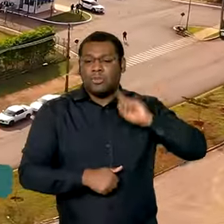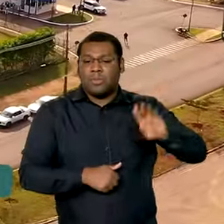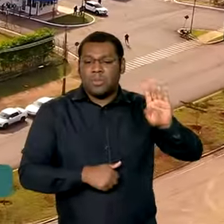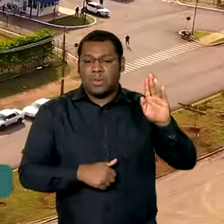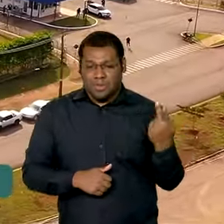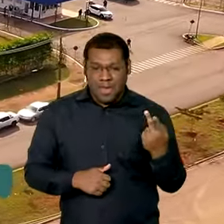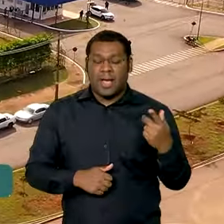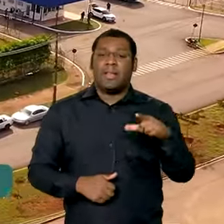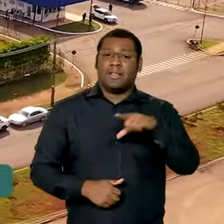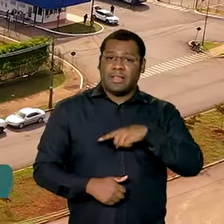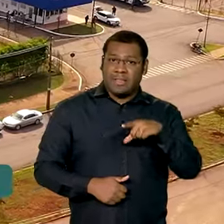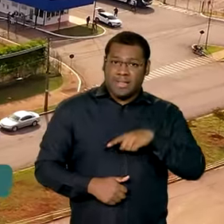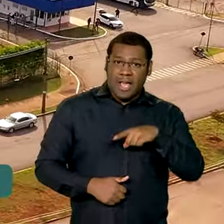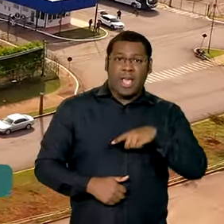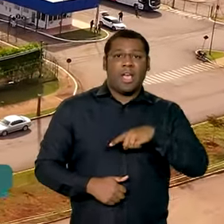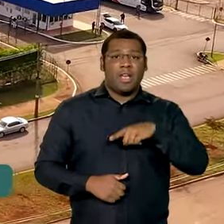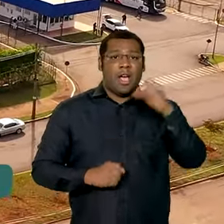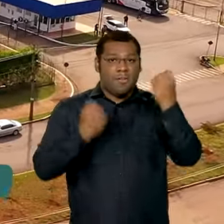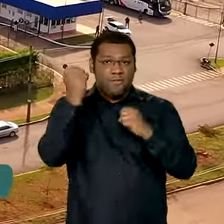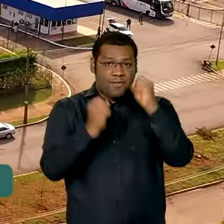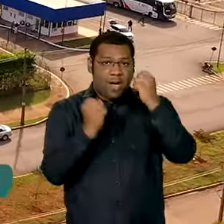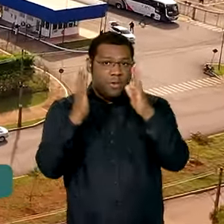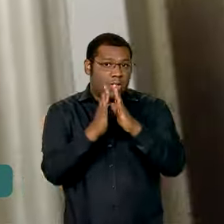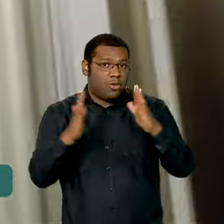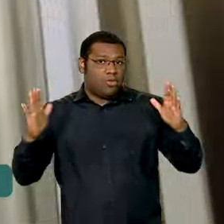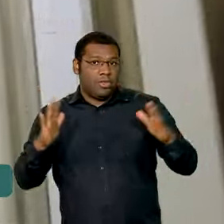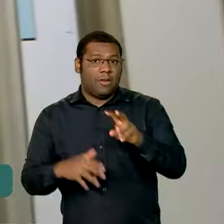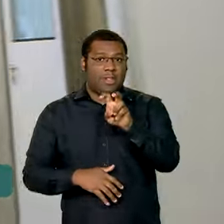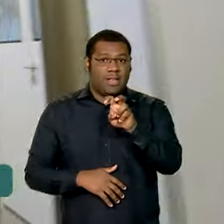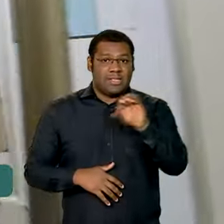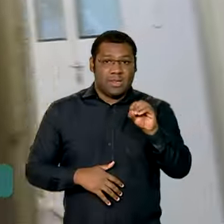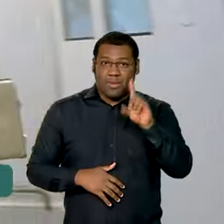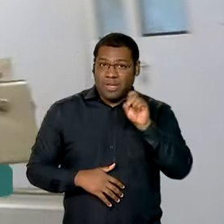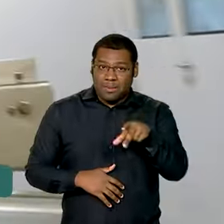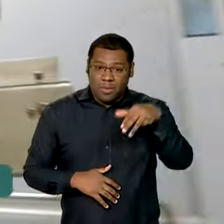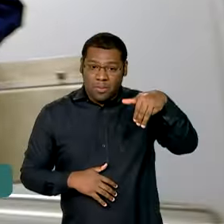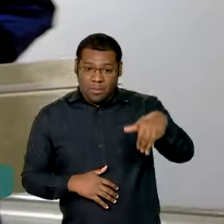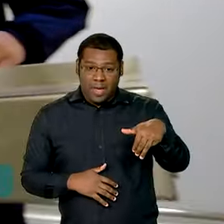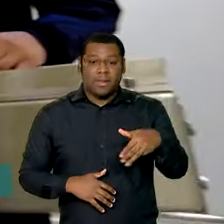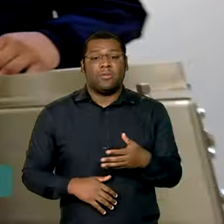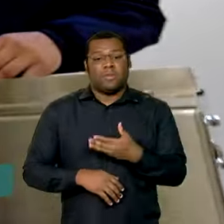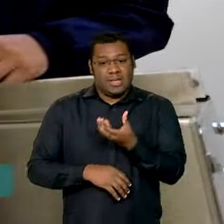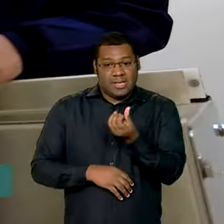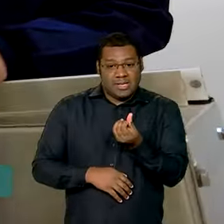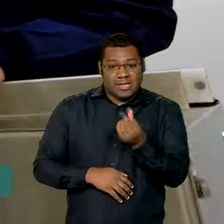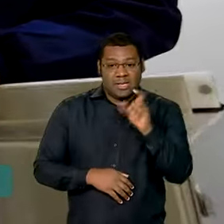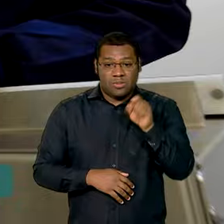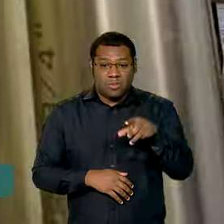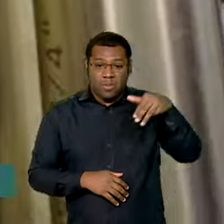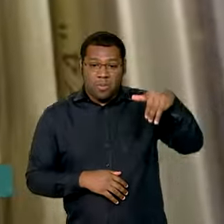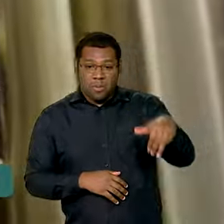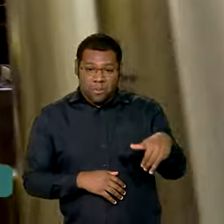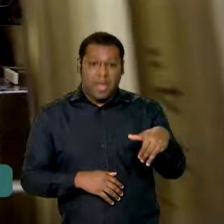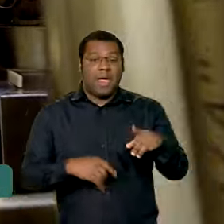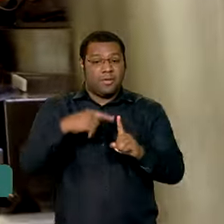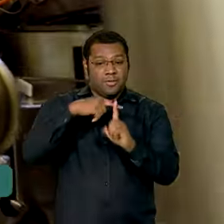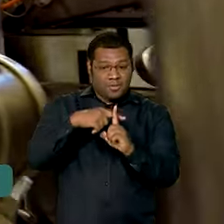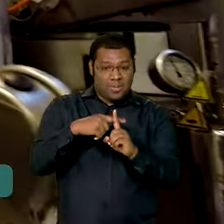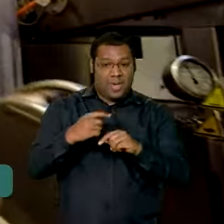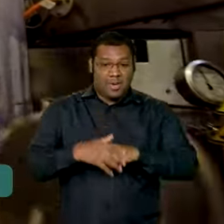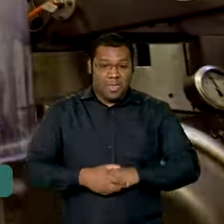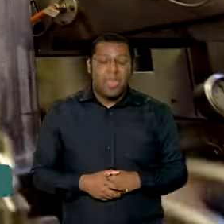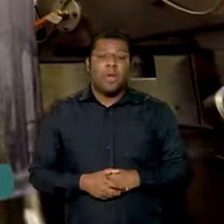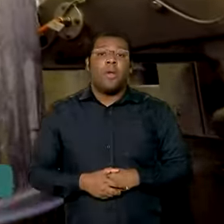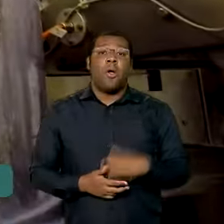50 mil metros quadrados de área total e 6 mil metros de área de fábrica. Foram 800